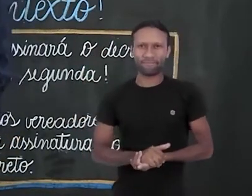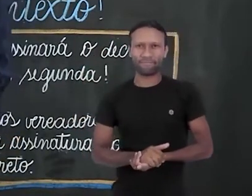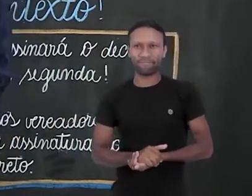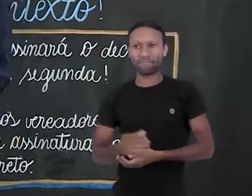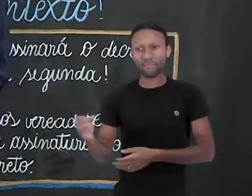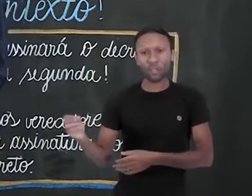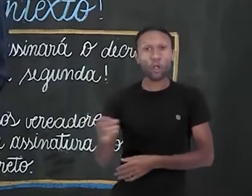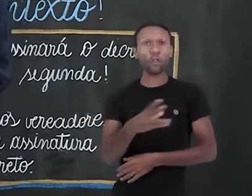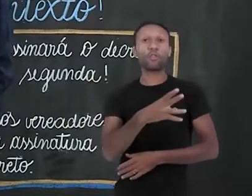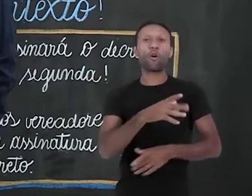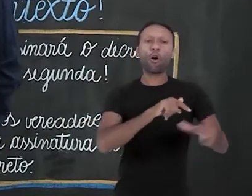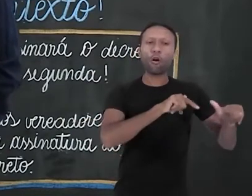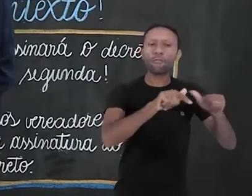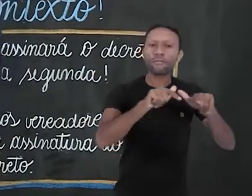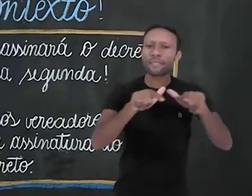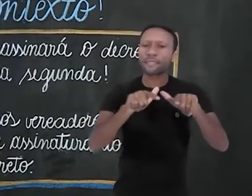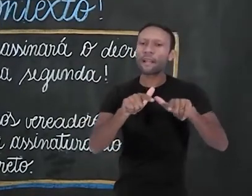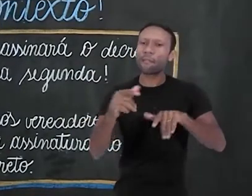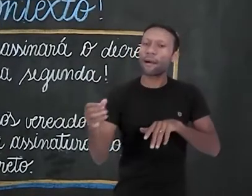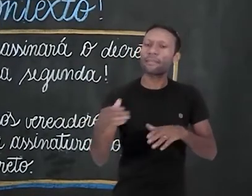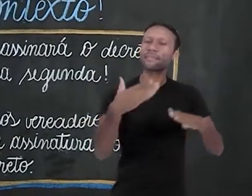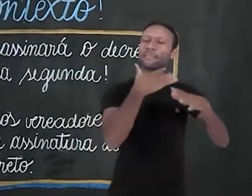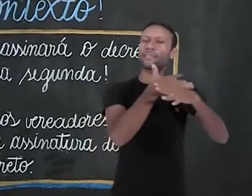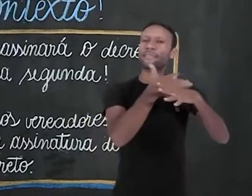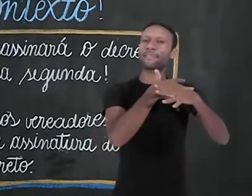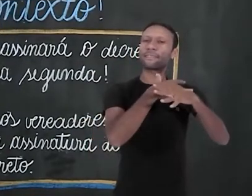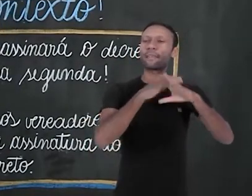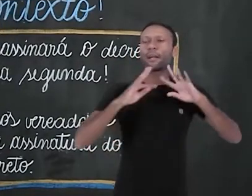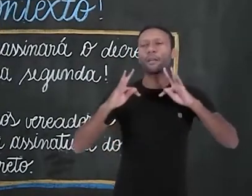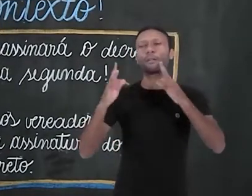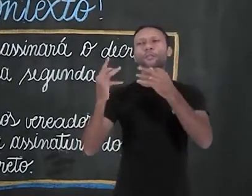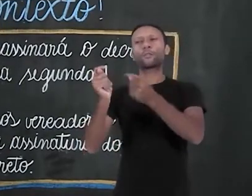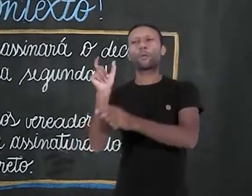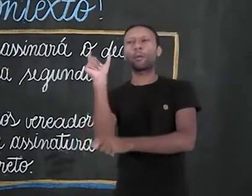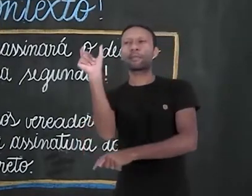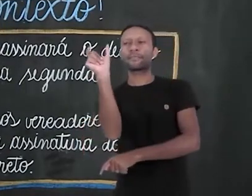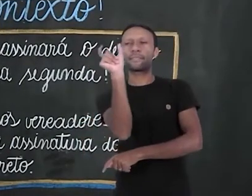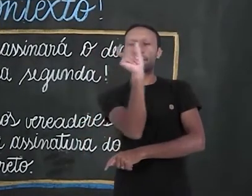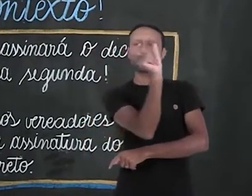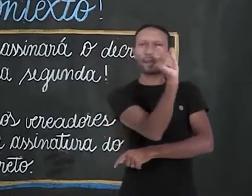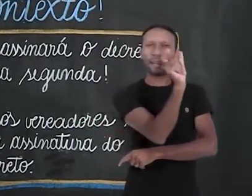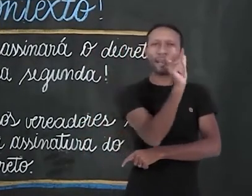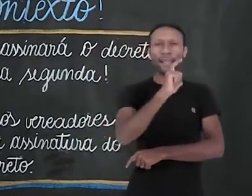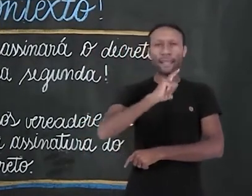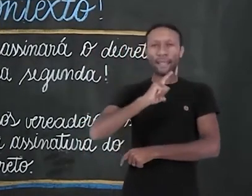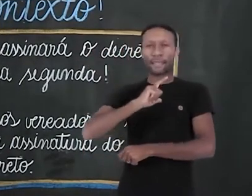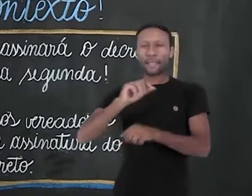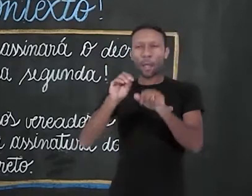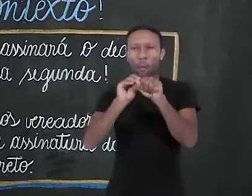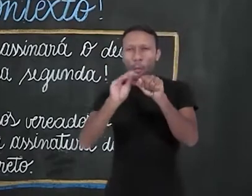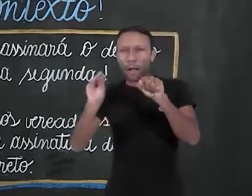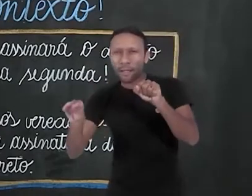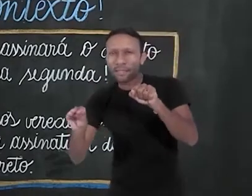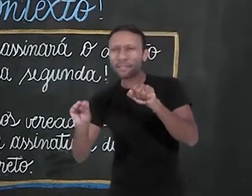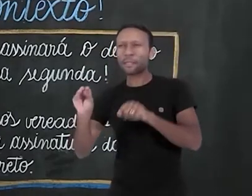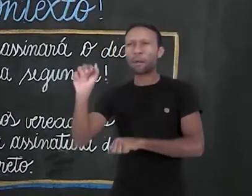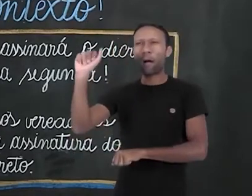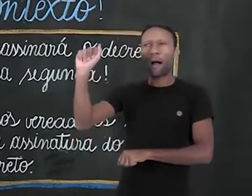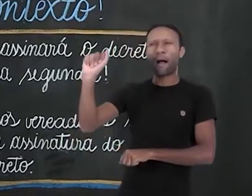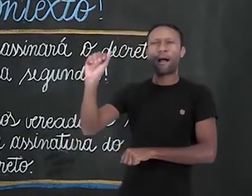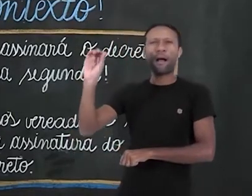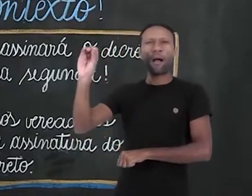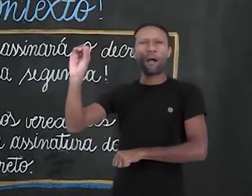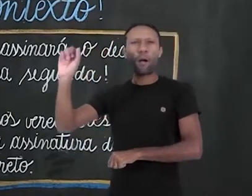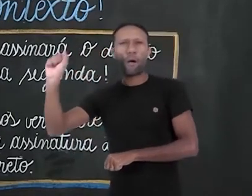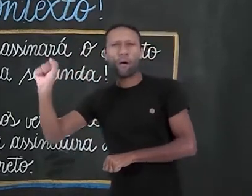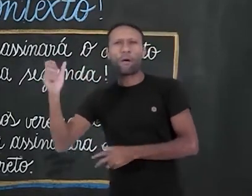Os novos empreendimentos inaugurados na cidade. Todas essas palavras, eu tenho o artigo os, eu tenho o adjetivo novos, eu